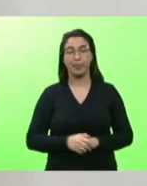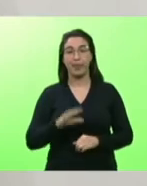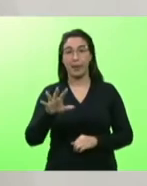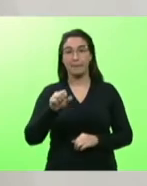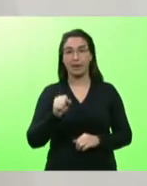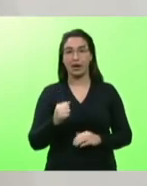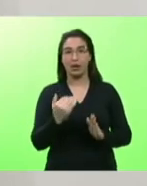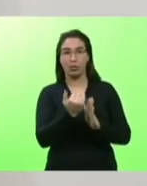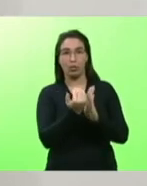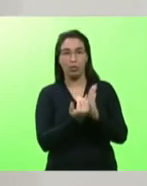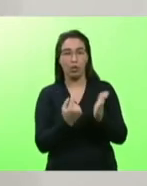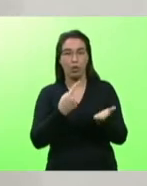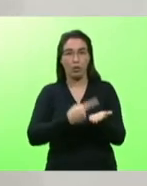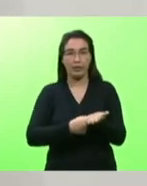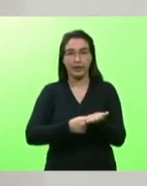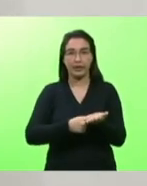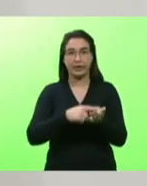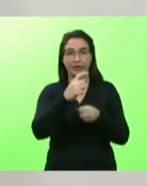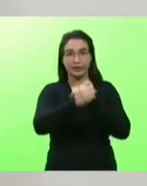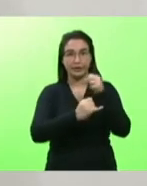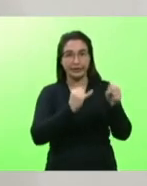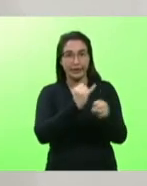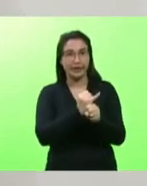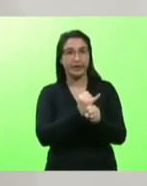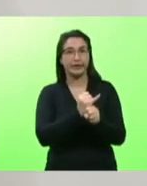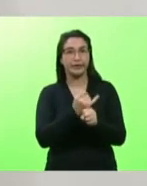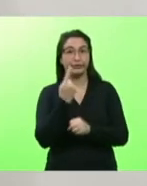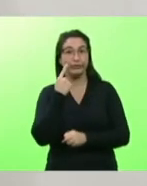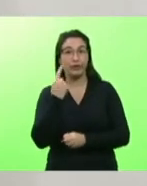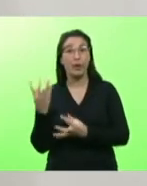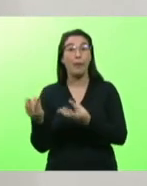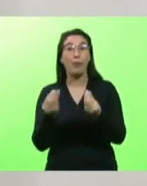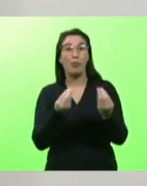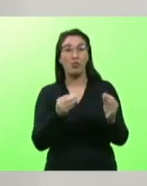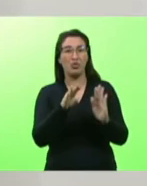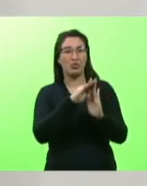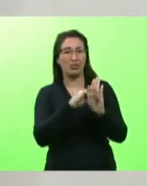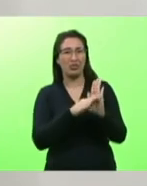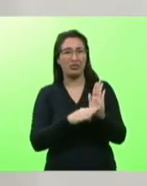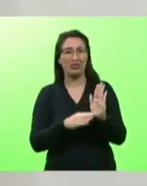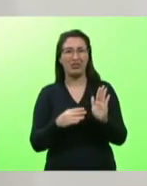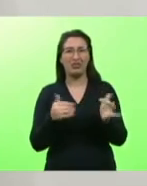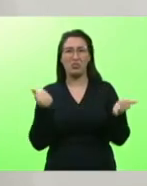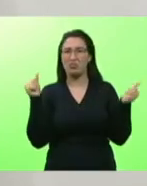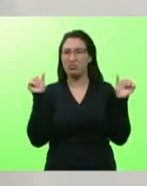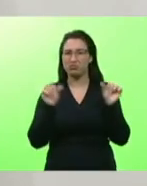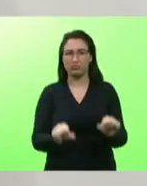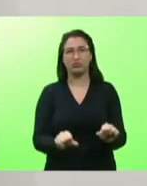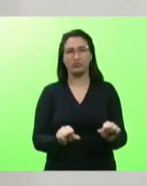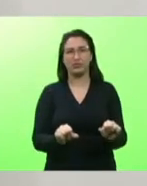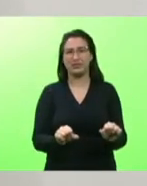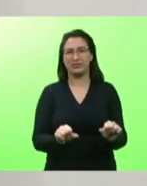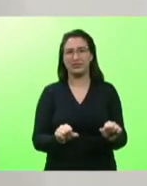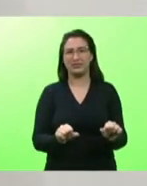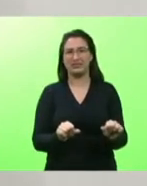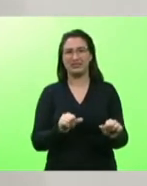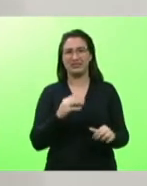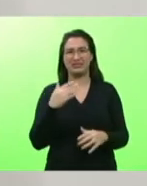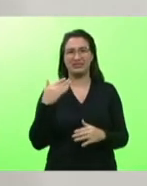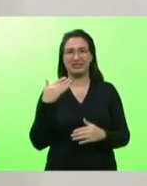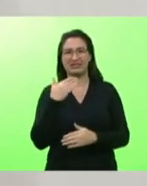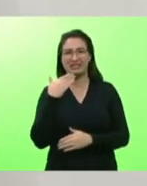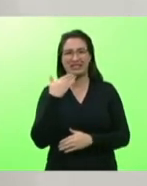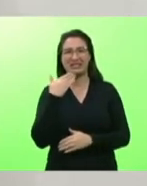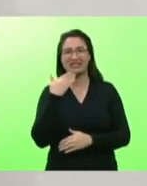que muitos planos são horríveis horríveis trava tudo então ele tem todas essas dificuldades e esses